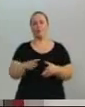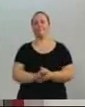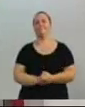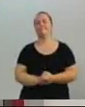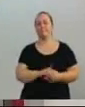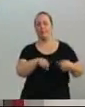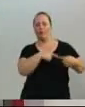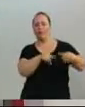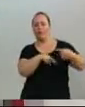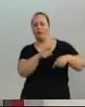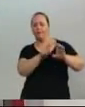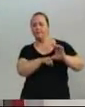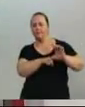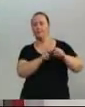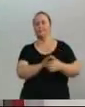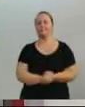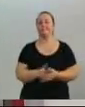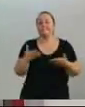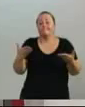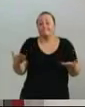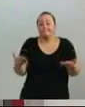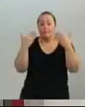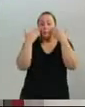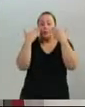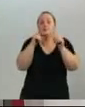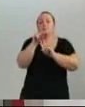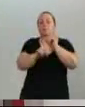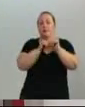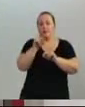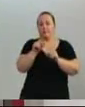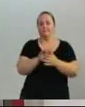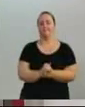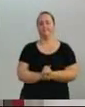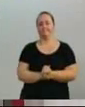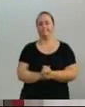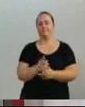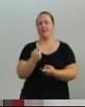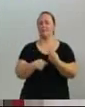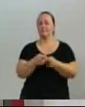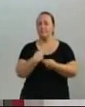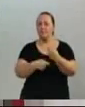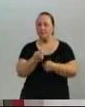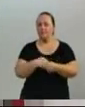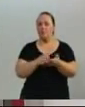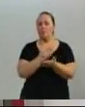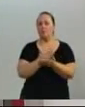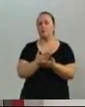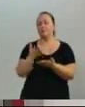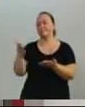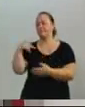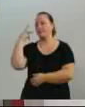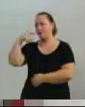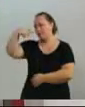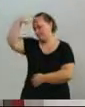Esse é o retrato de uma administração que iniciou, vereador Adriano, em